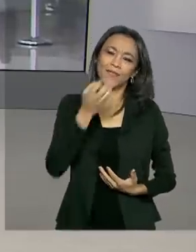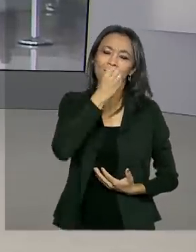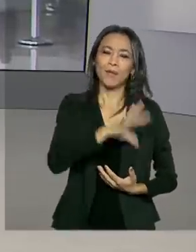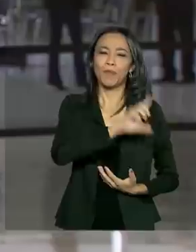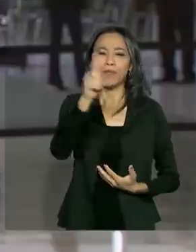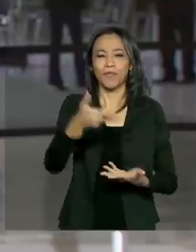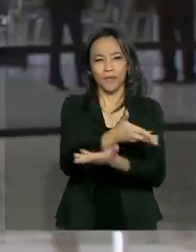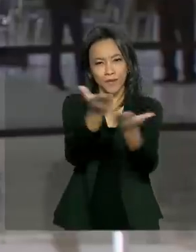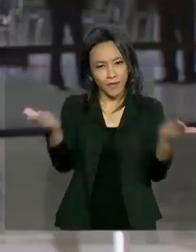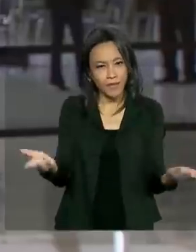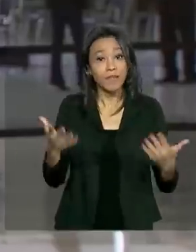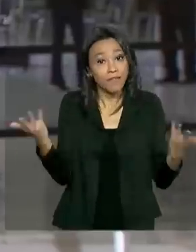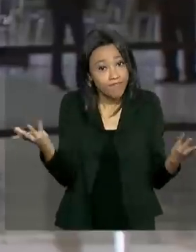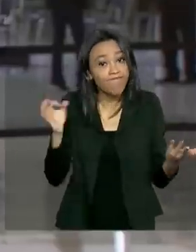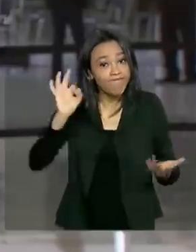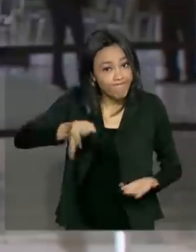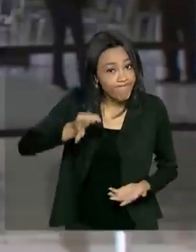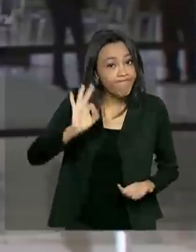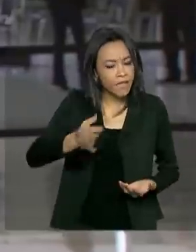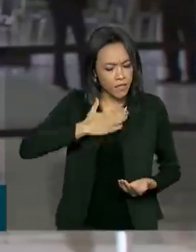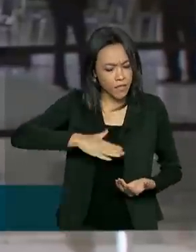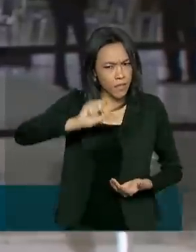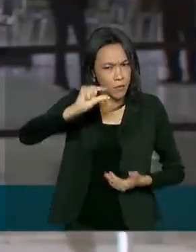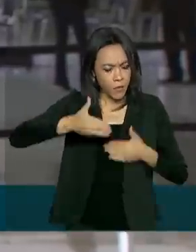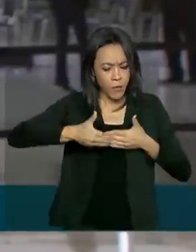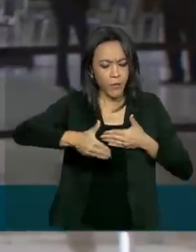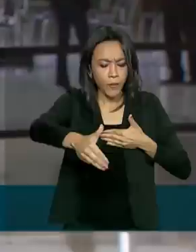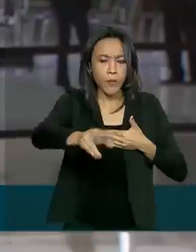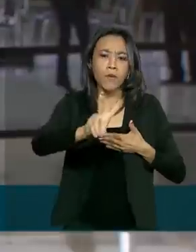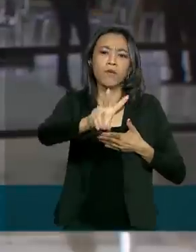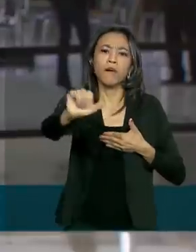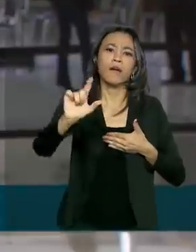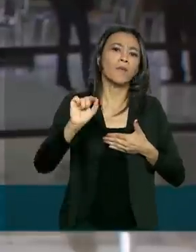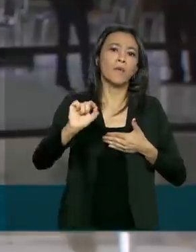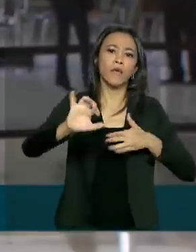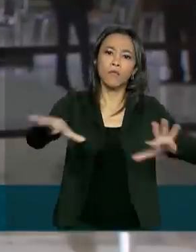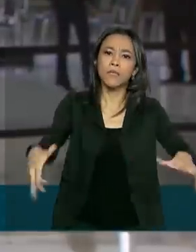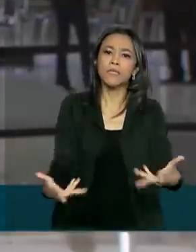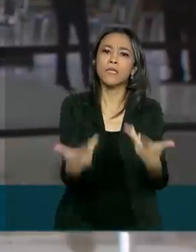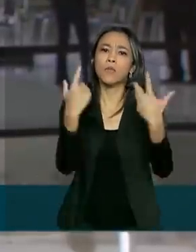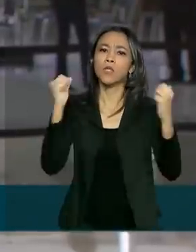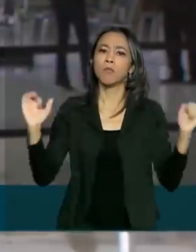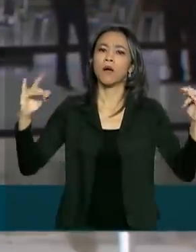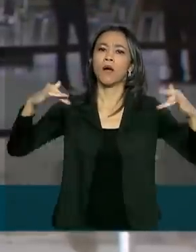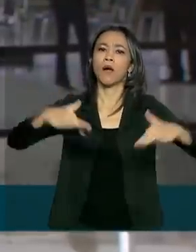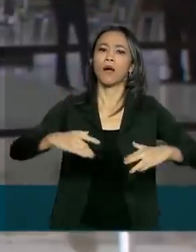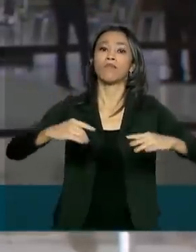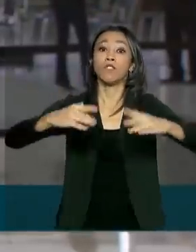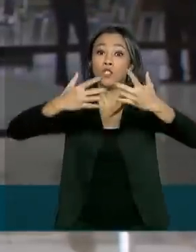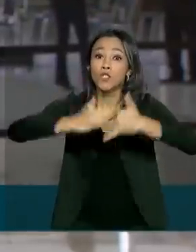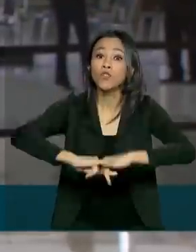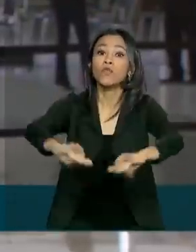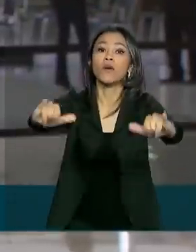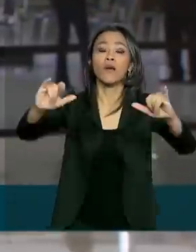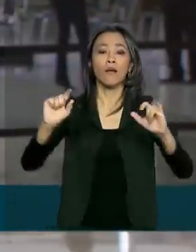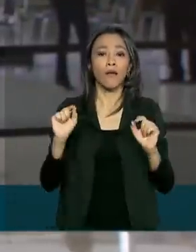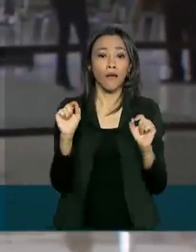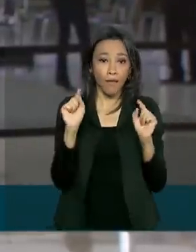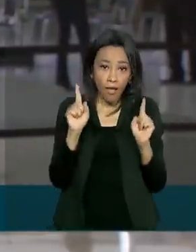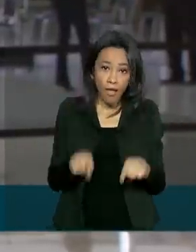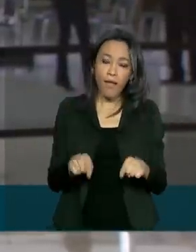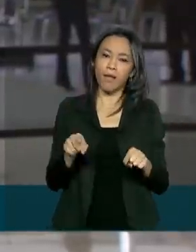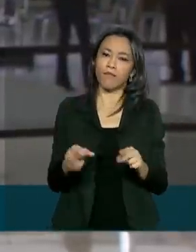você, bom dia a todos. É isso mesmo, daqui a pouco, logo mais, será realizada essa cerimônia de lançamento da campanha, que é promovida